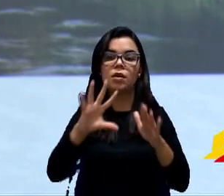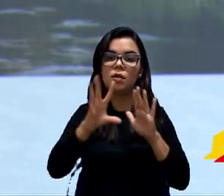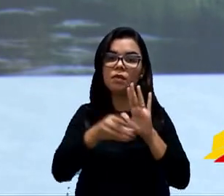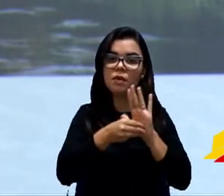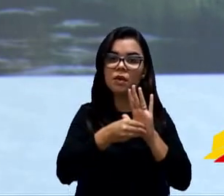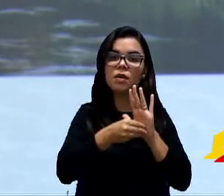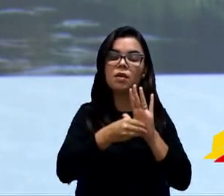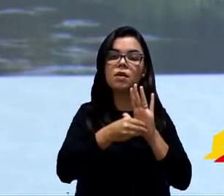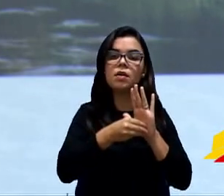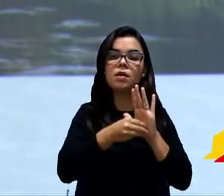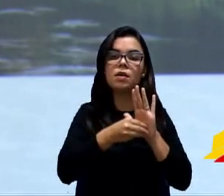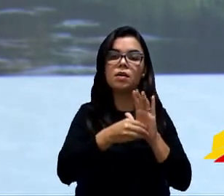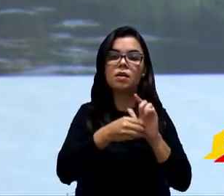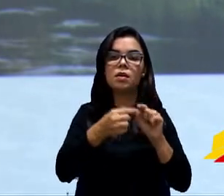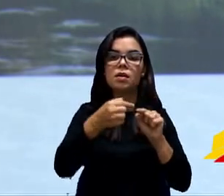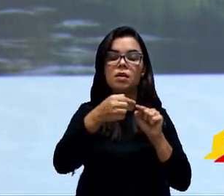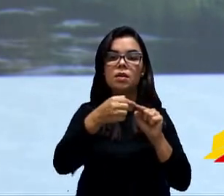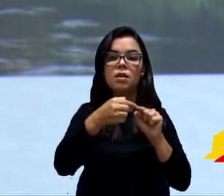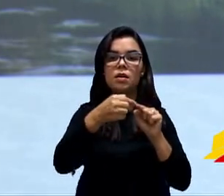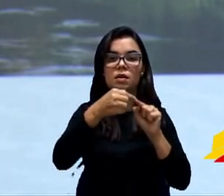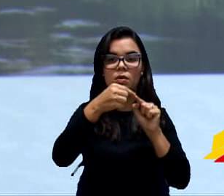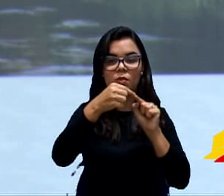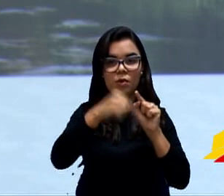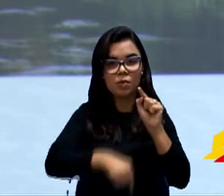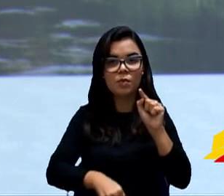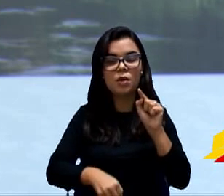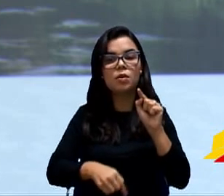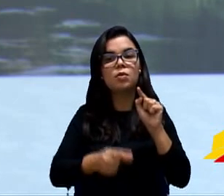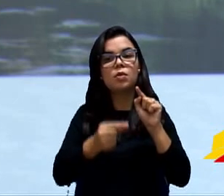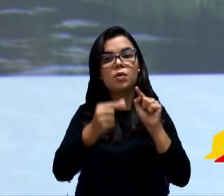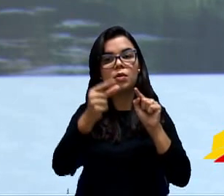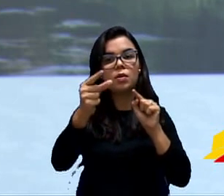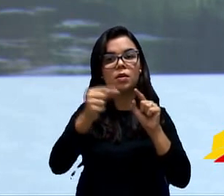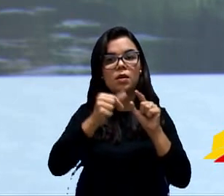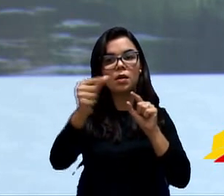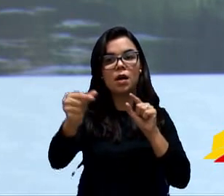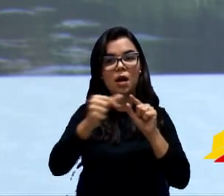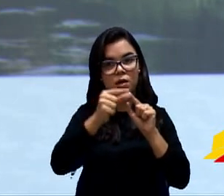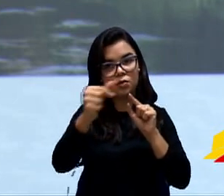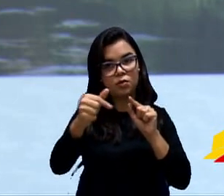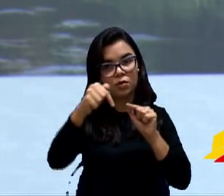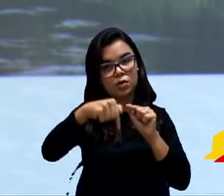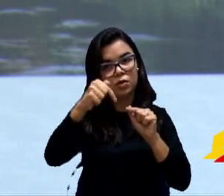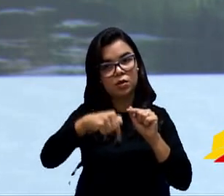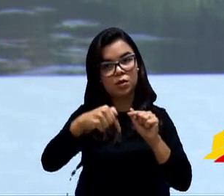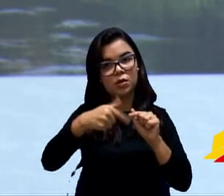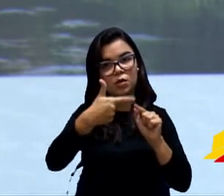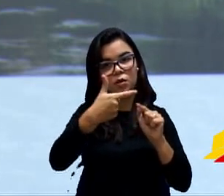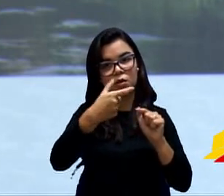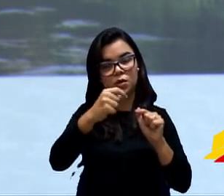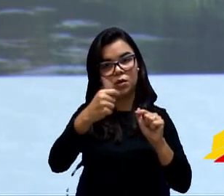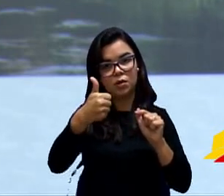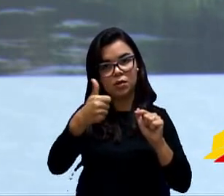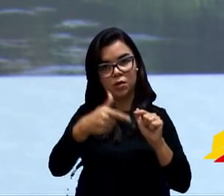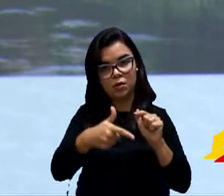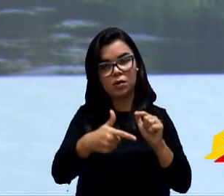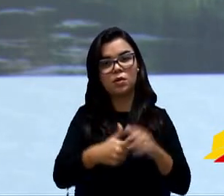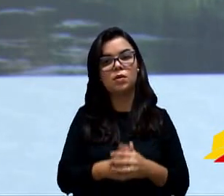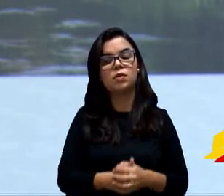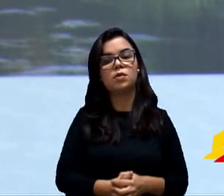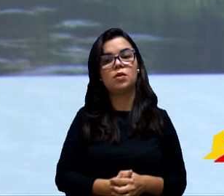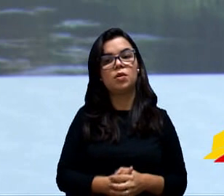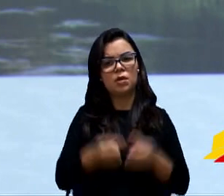que impede novos gastos no exercício de 2021. Basicamente, é isso. Está explicadinho,